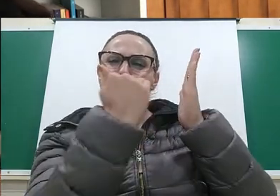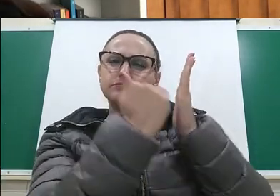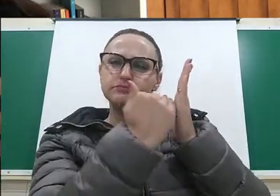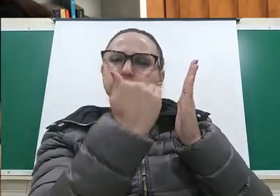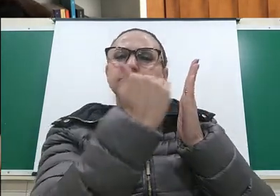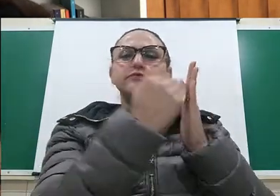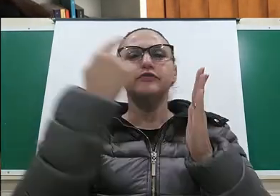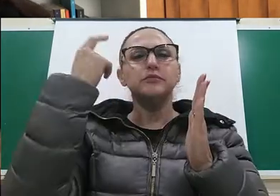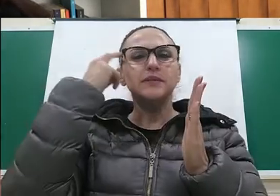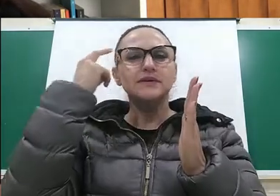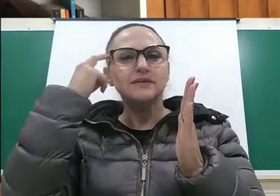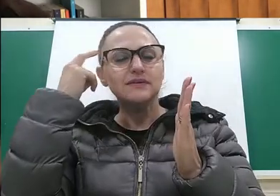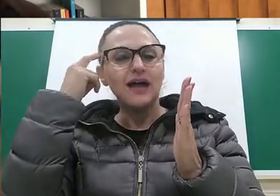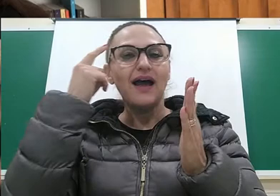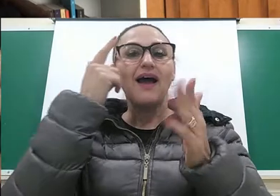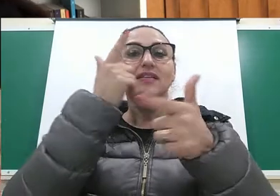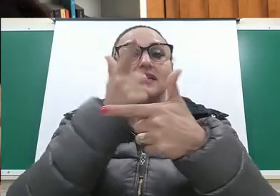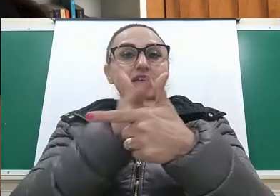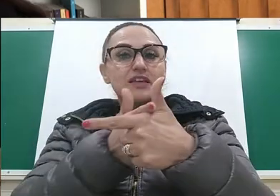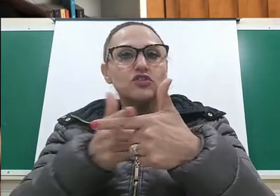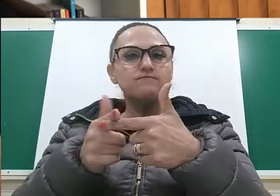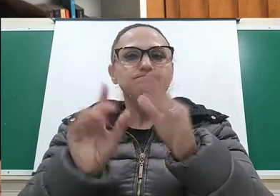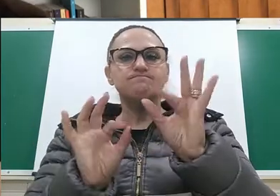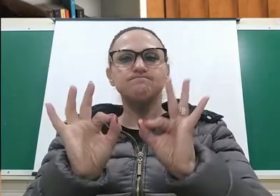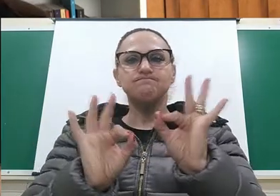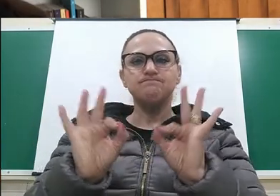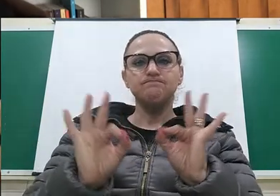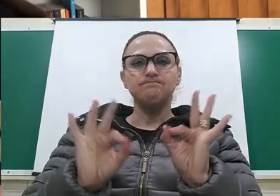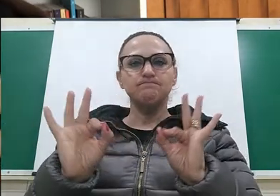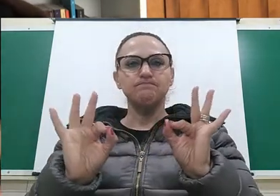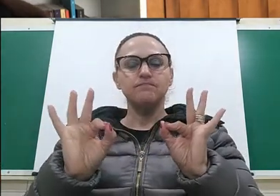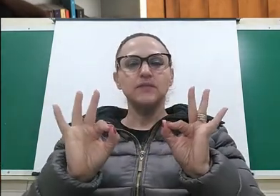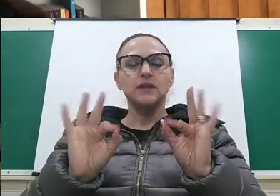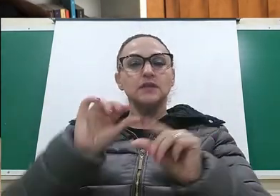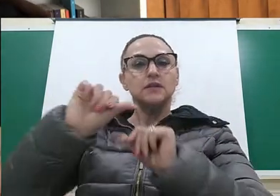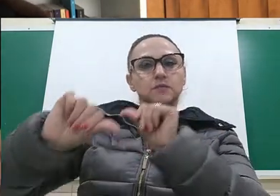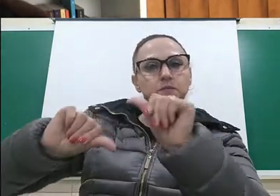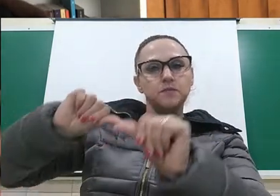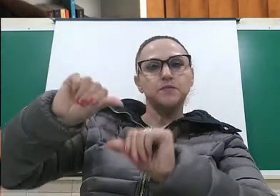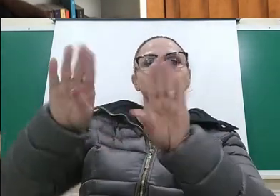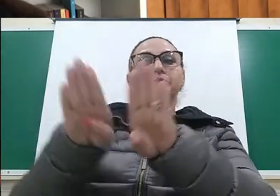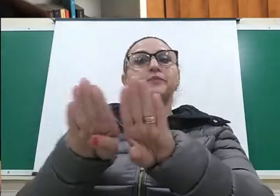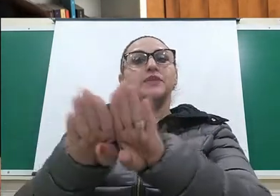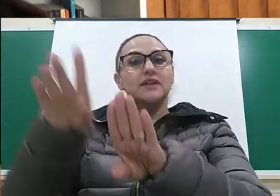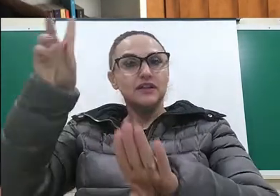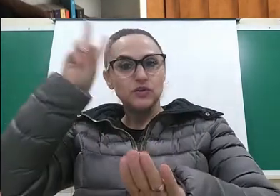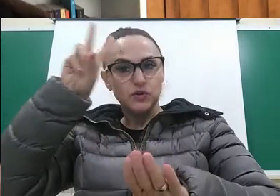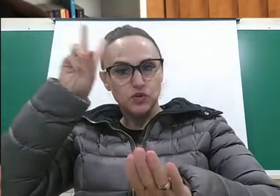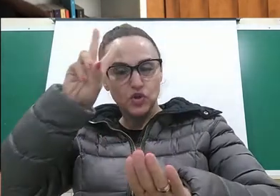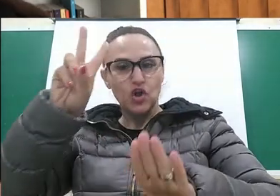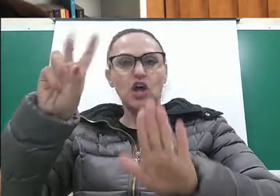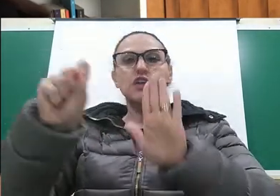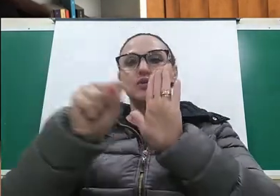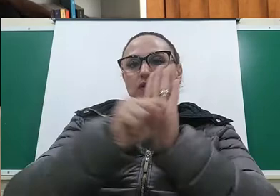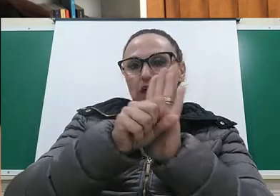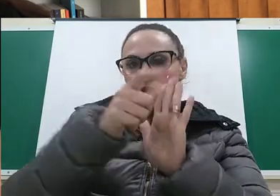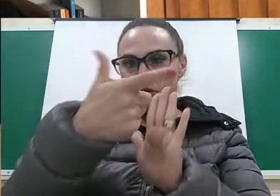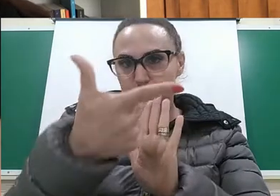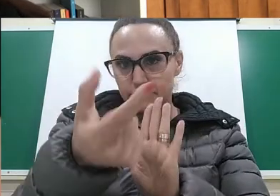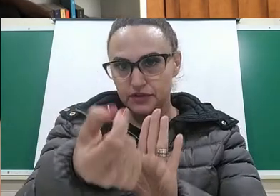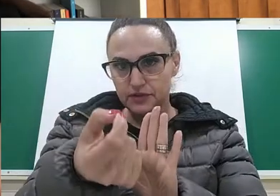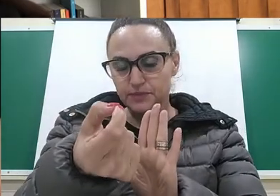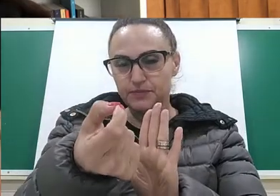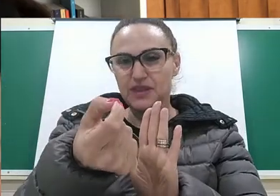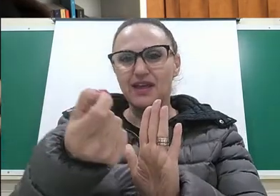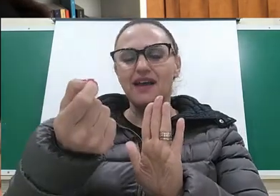pensadas e divididas, ela se transformou muito durante toda a história, especialmente durante o século XX. Para vocês